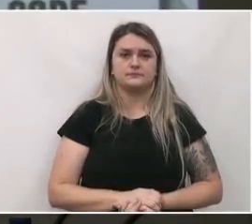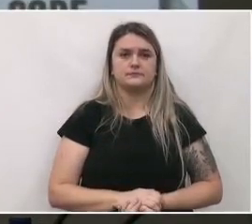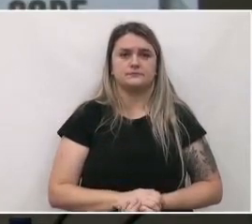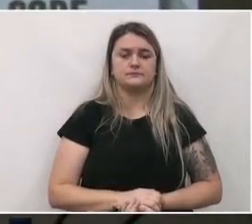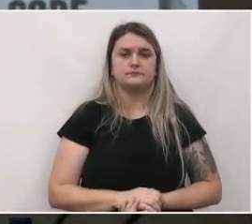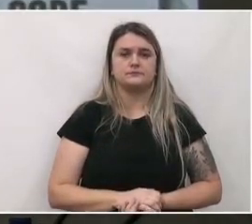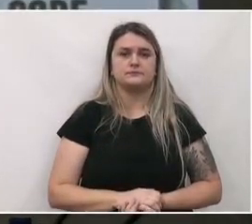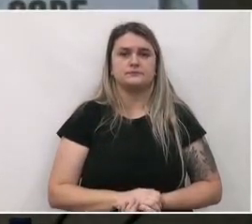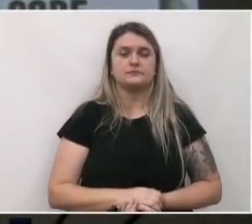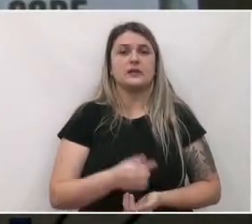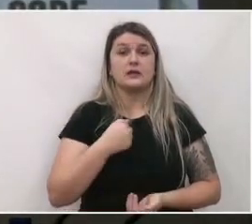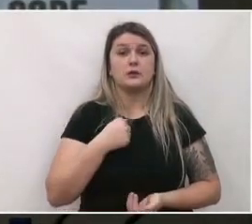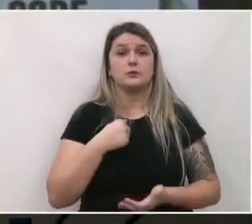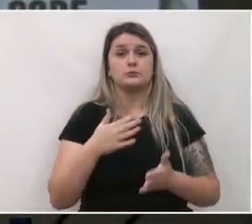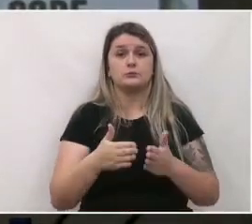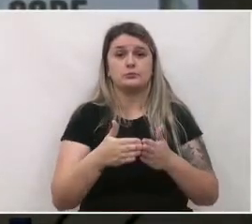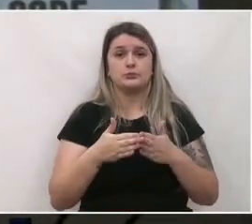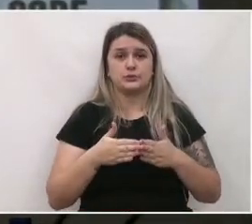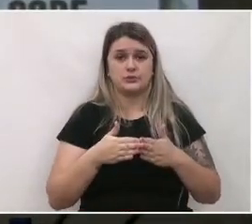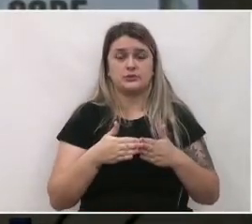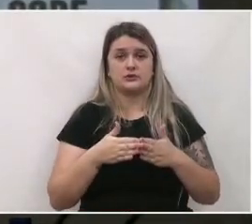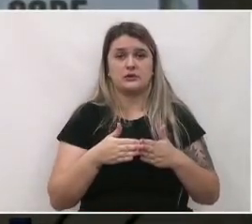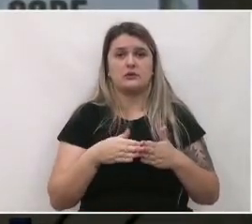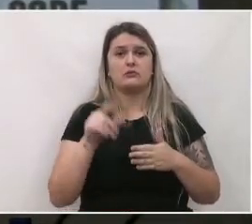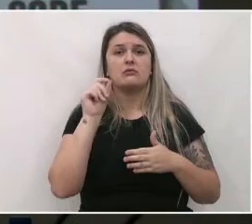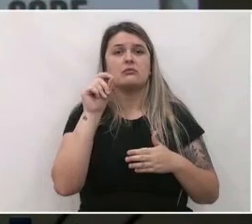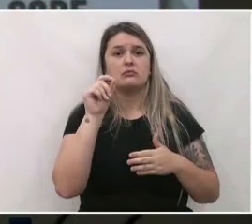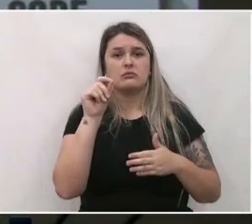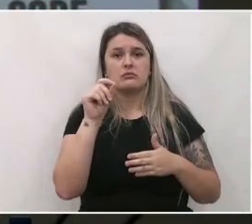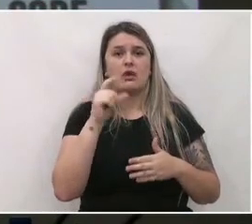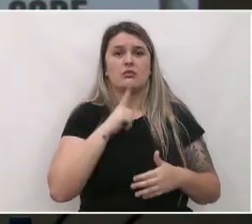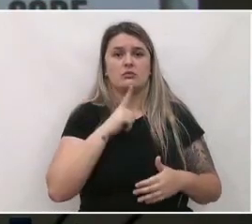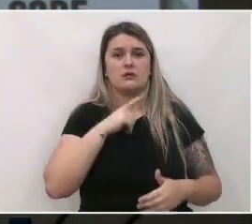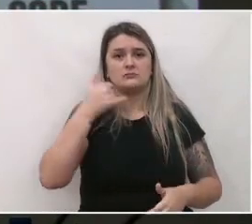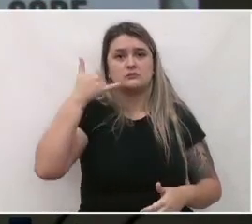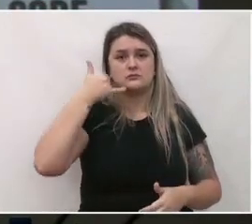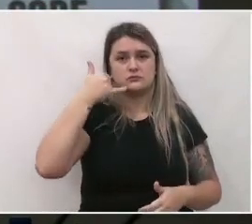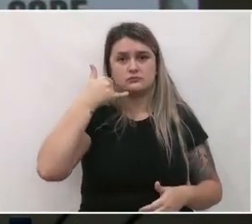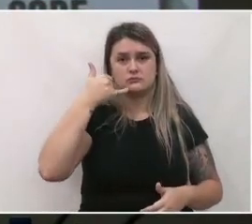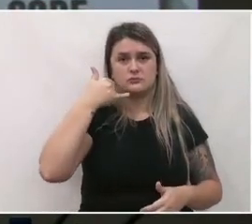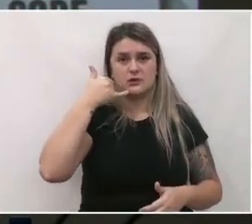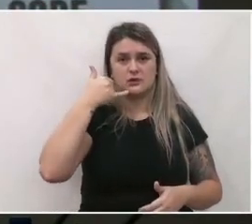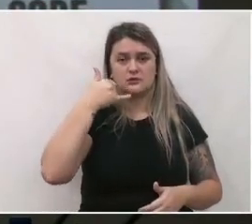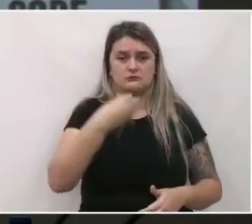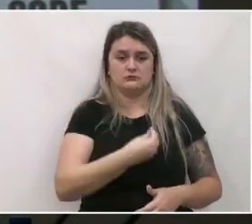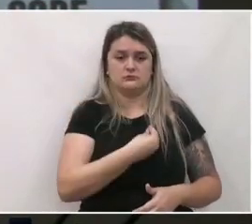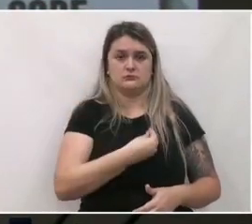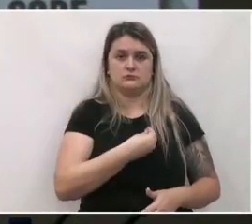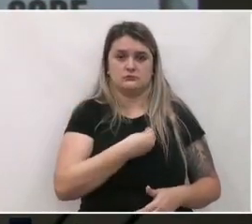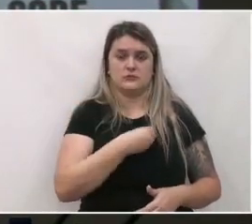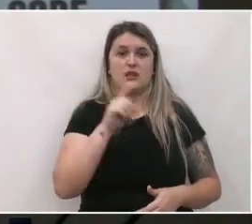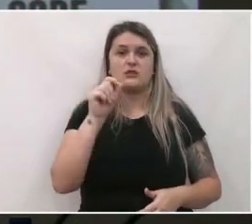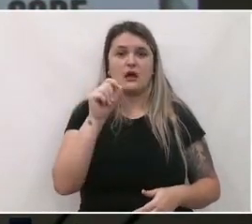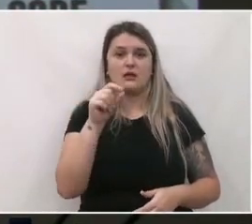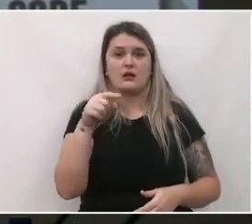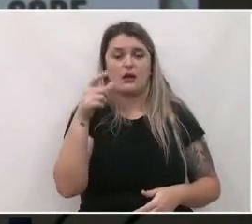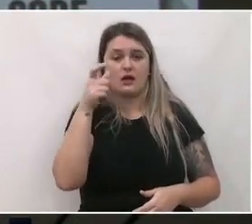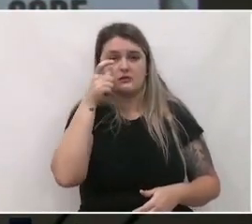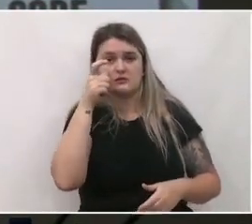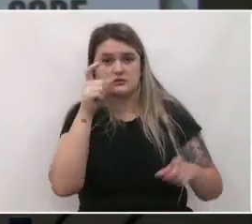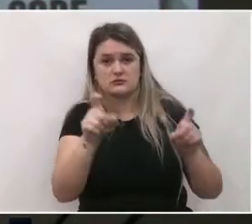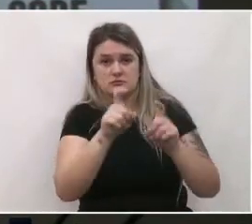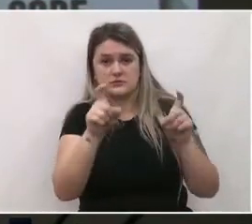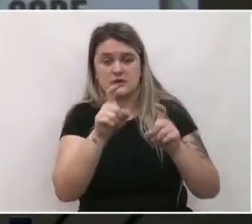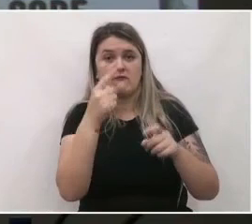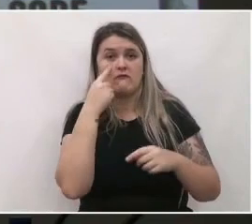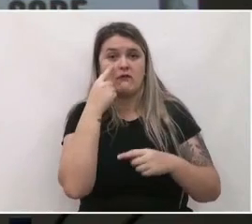Então, eu solicito que quem dispor de um celular presencialmente e de quem estiver virtualmente que